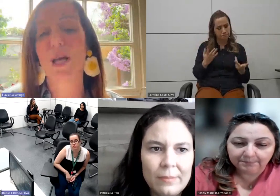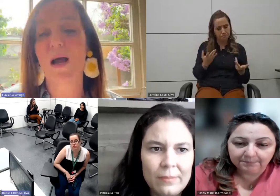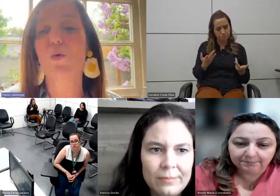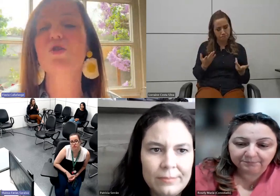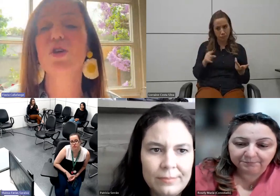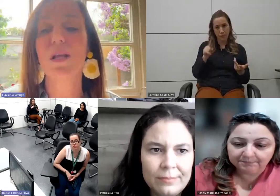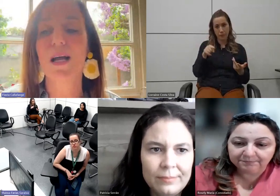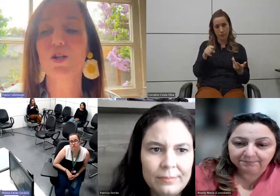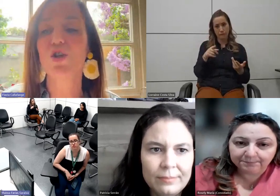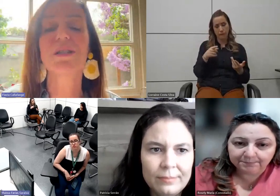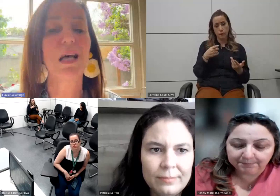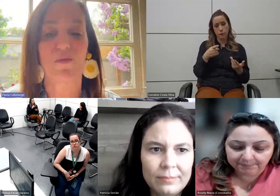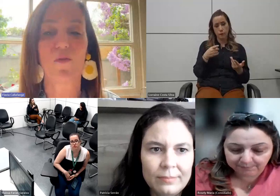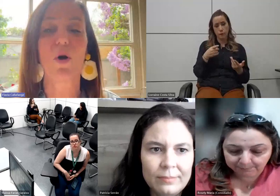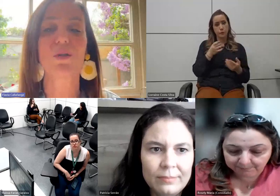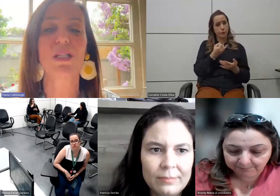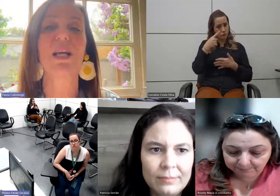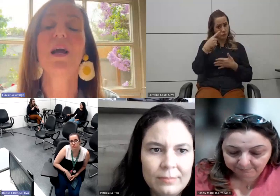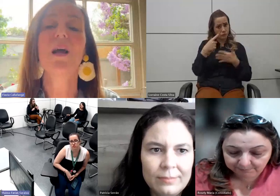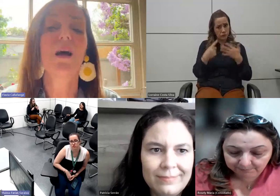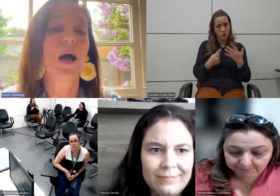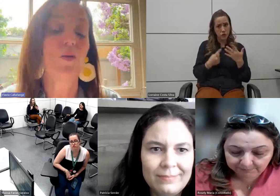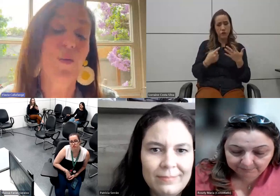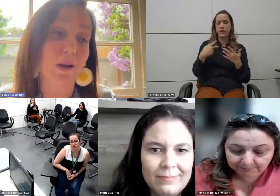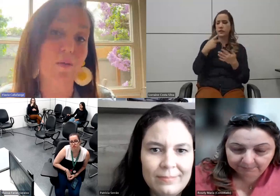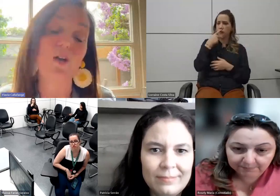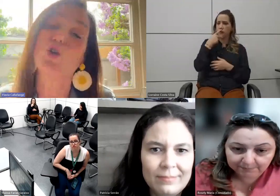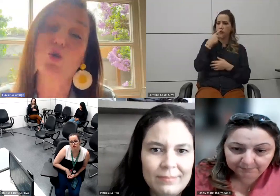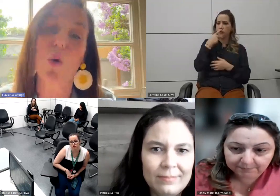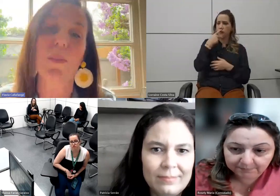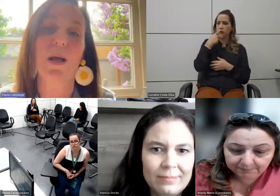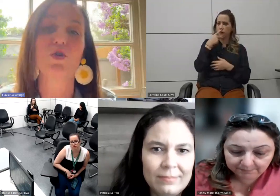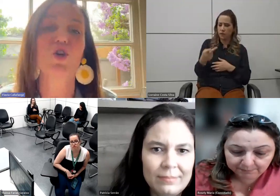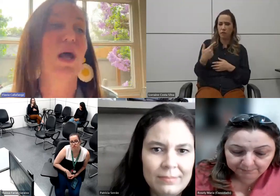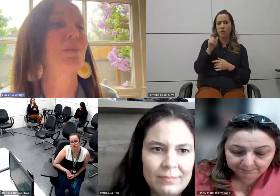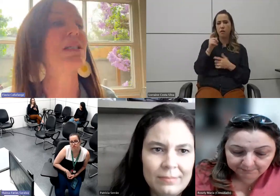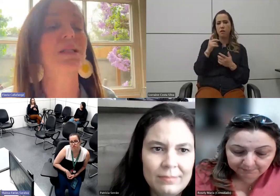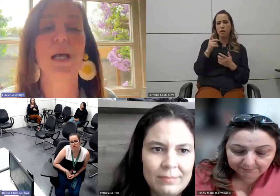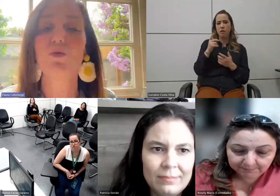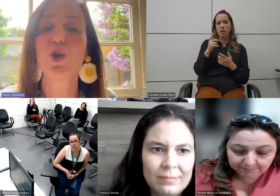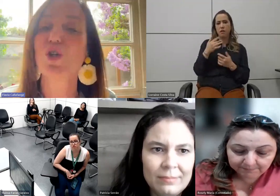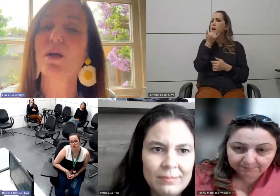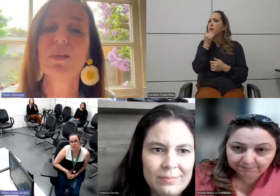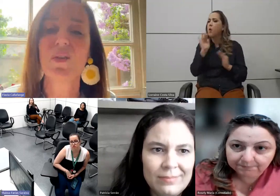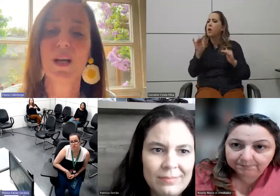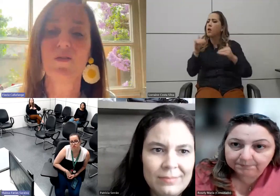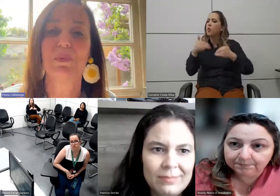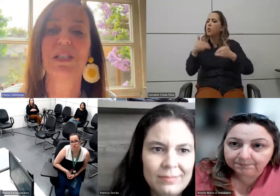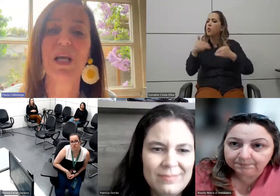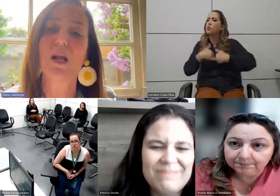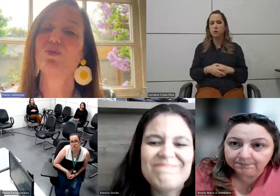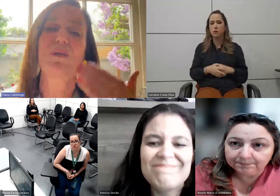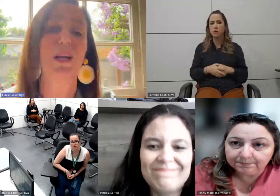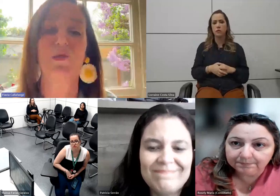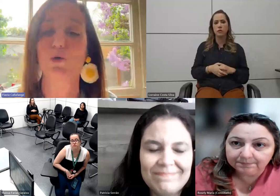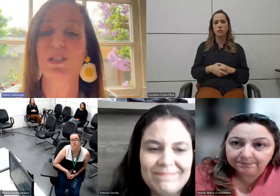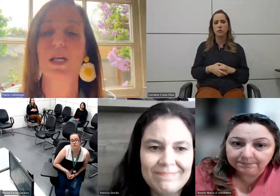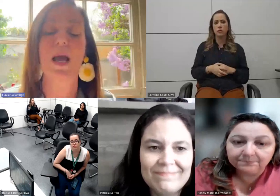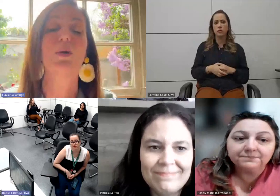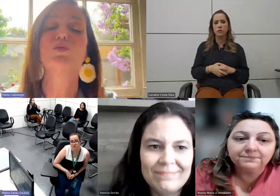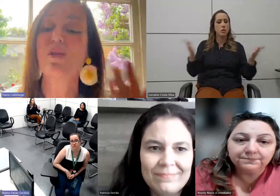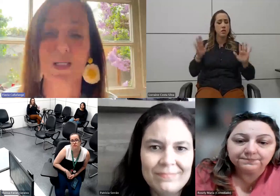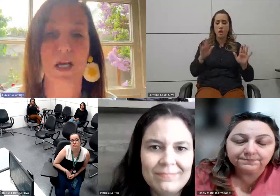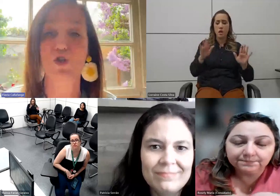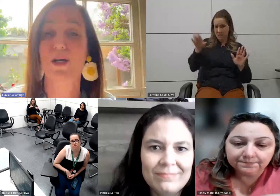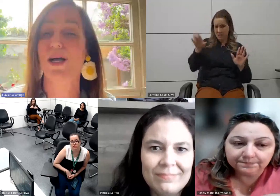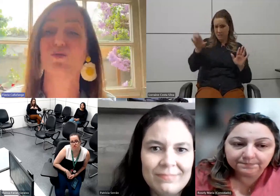e contar a quantidade de desaforos, assim, eu falo, desculpa, ela é autista. Ah, mas se ela é autista, ela não deveria ver a piscina, não deveria ver